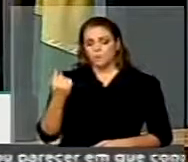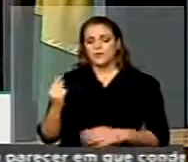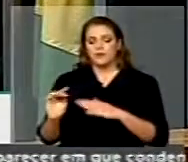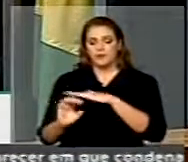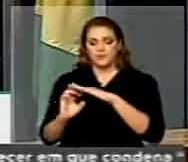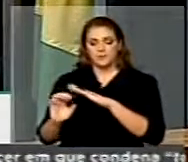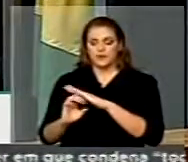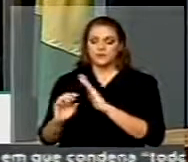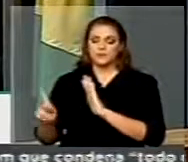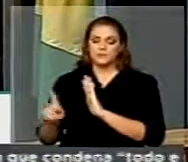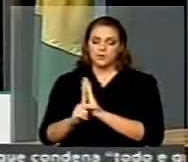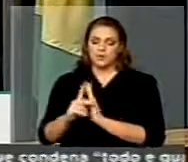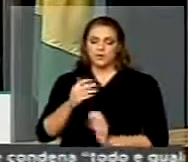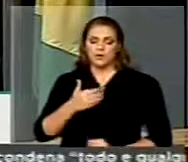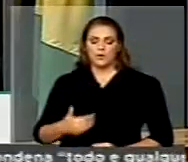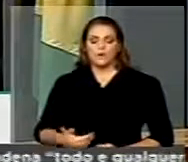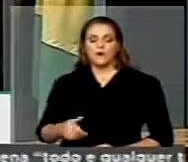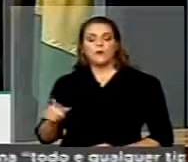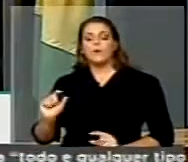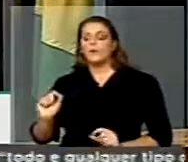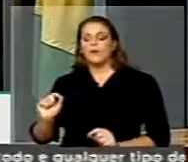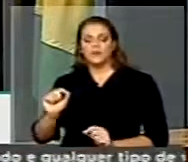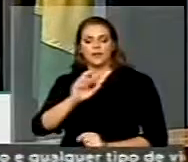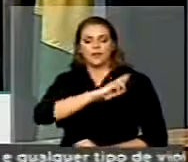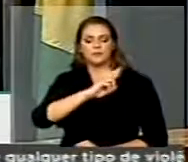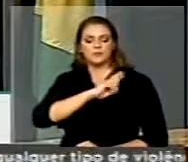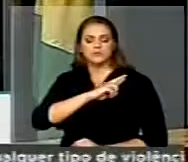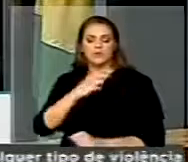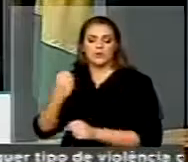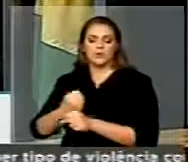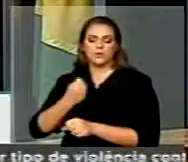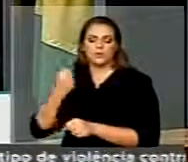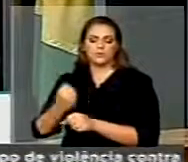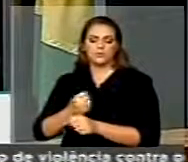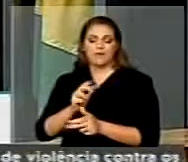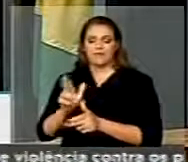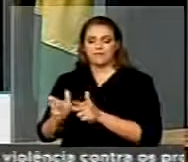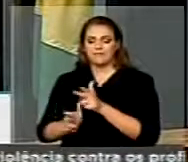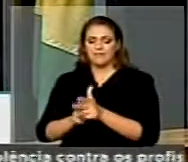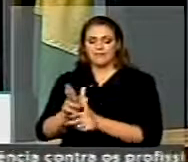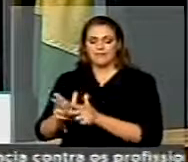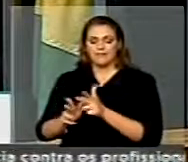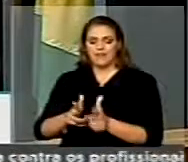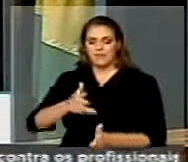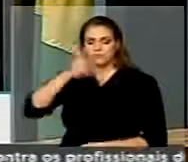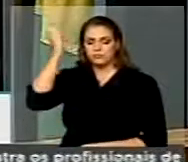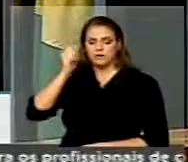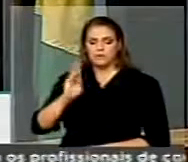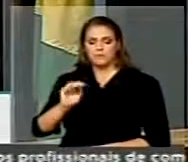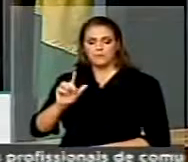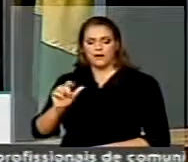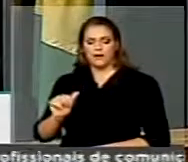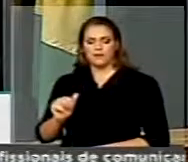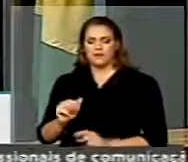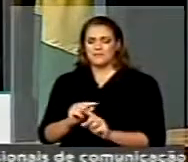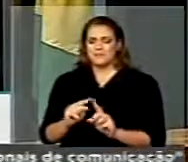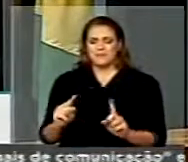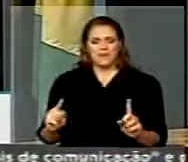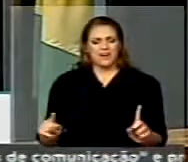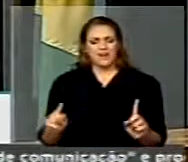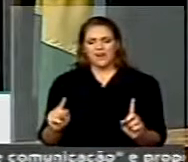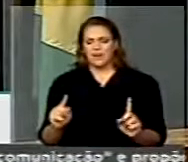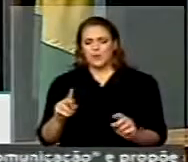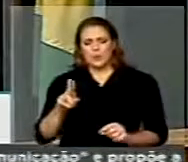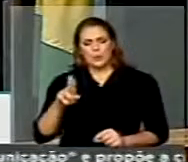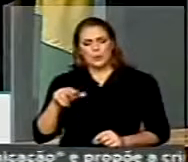pela construção do chamado trem-bala, um trem que no País das Maravilhas do PT e da Dilma,